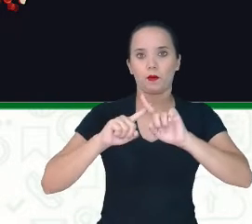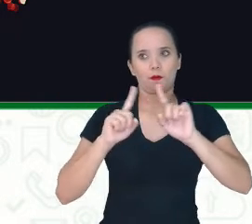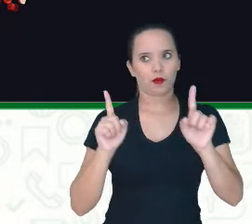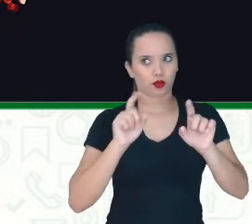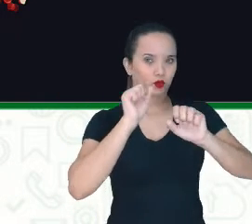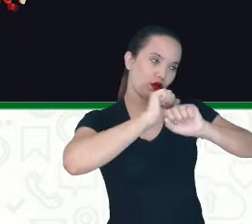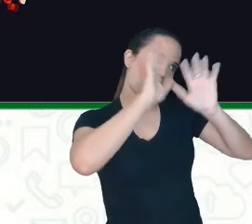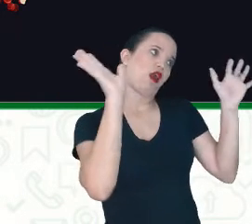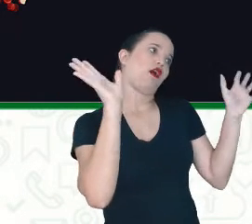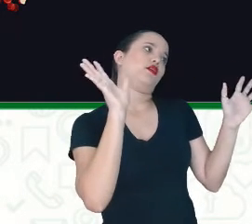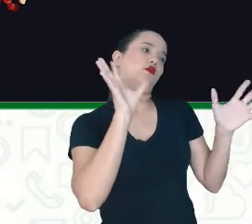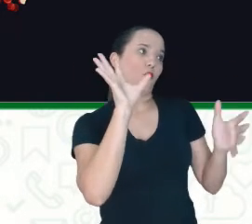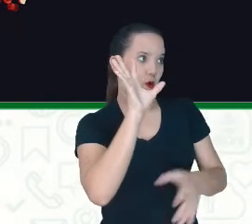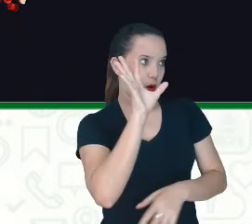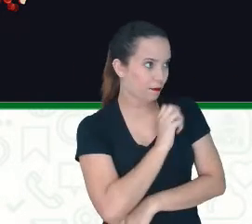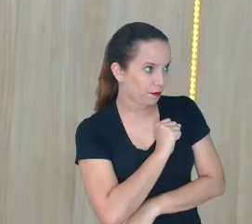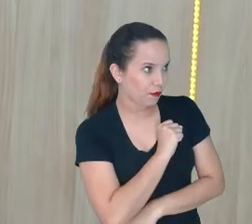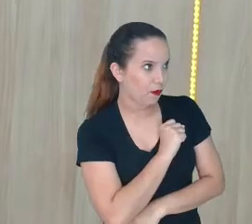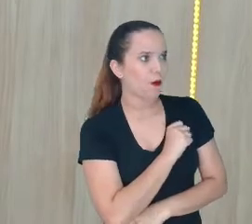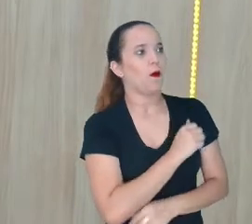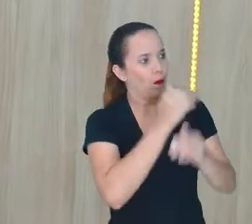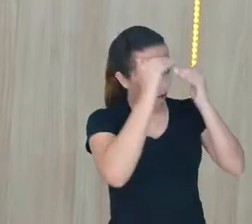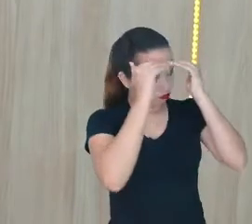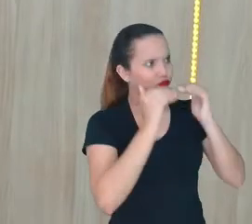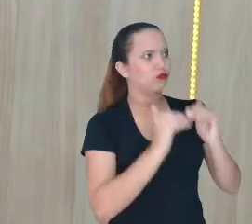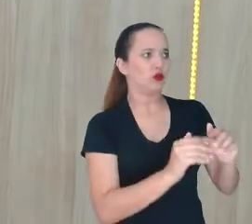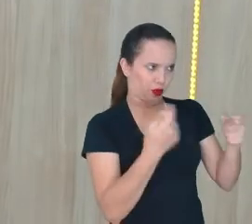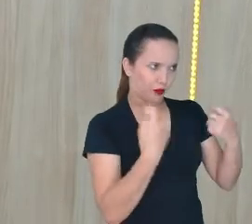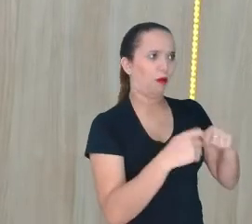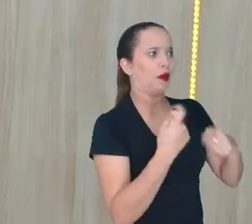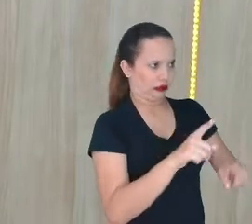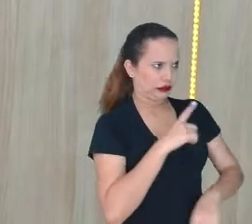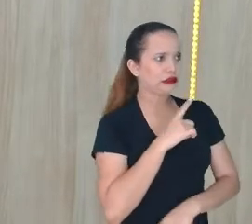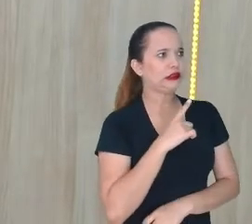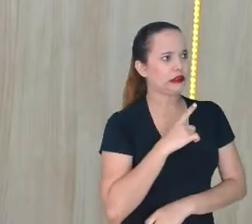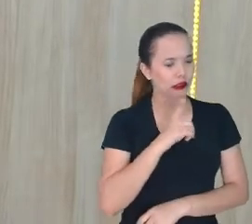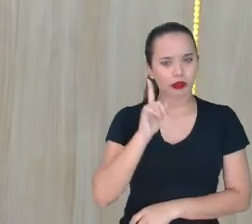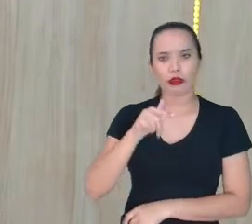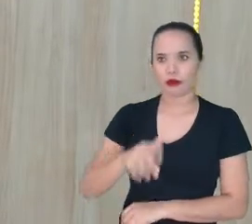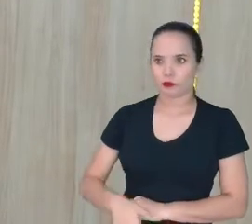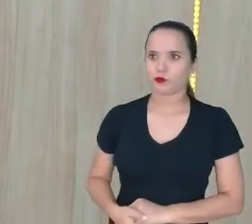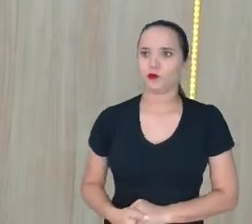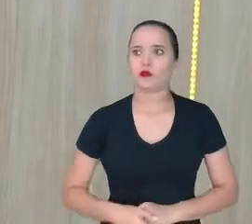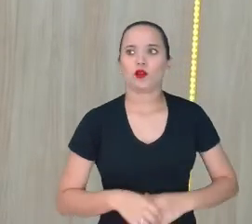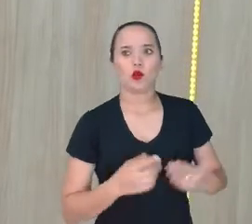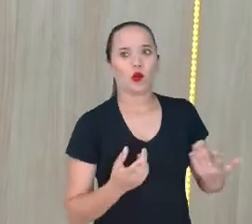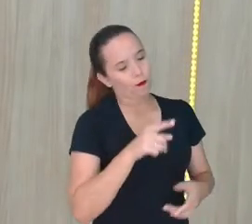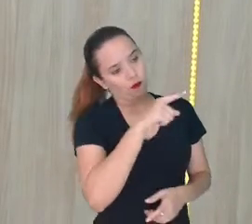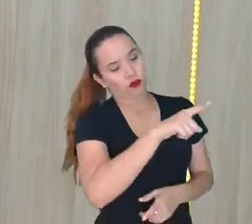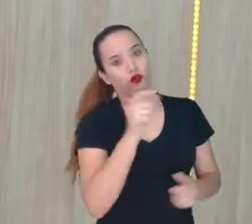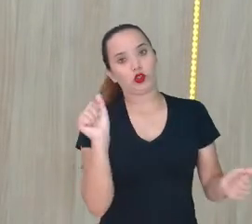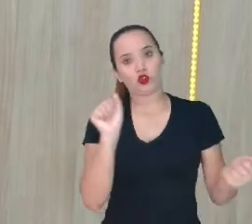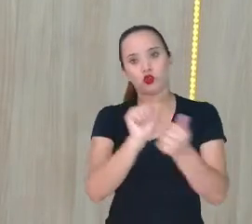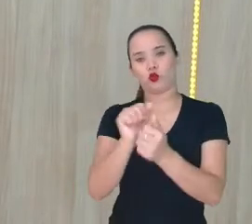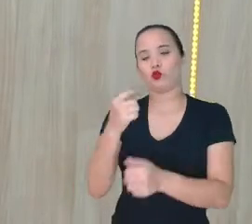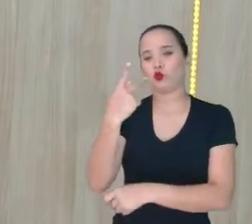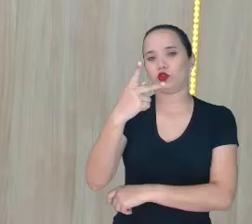Também Merece respeito Né Exato Né porque você Vai estar Pois é Júnior Porque você vai estar Com sua